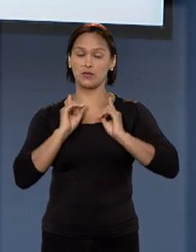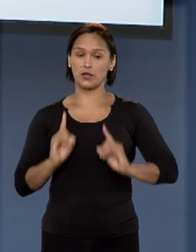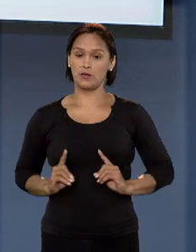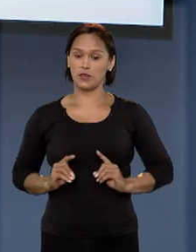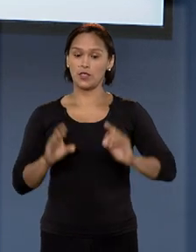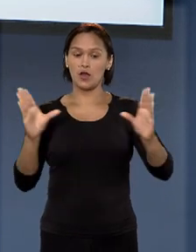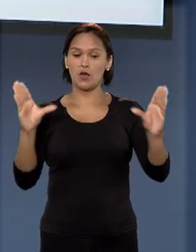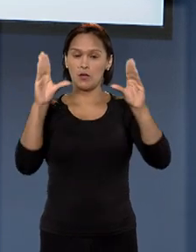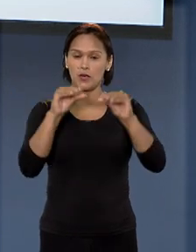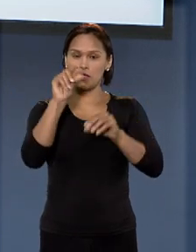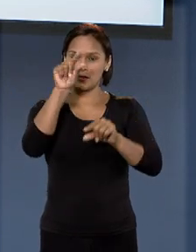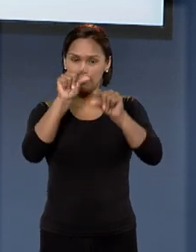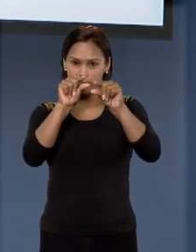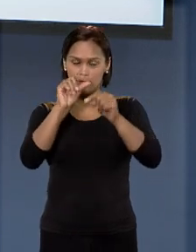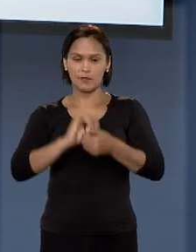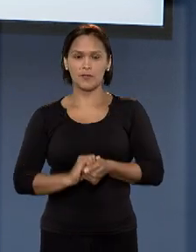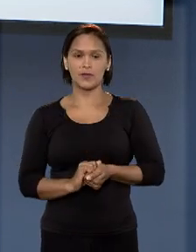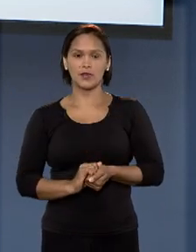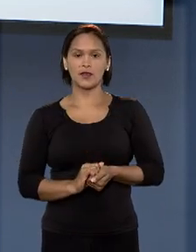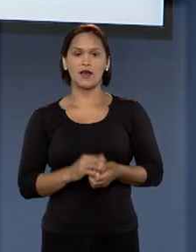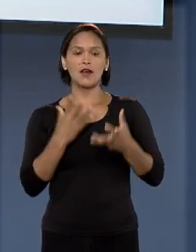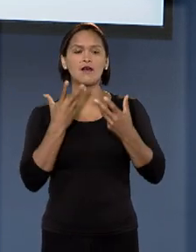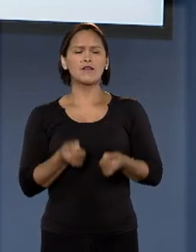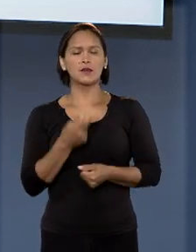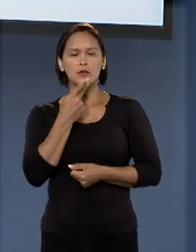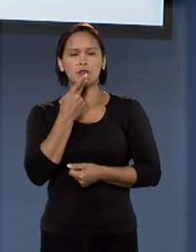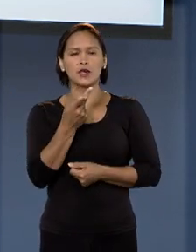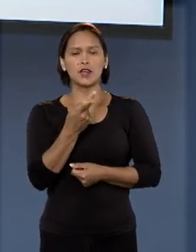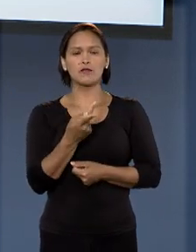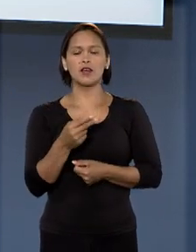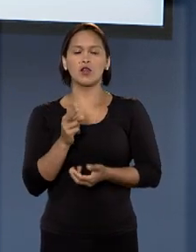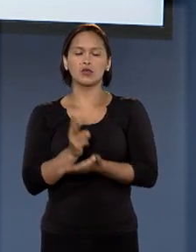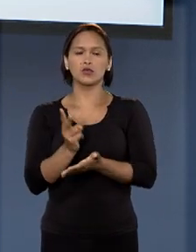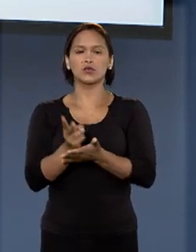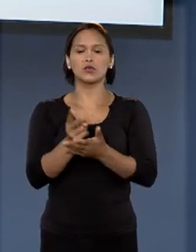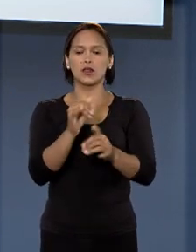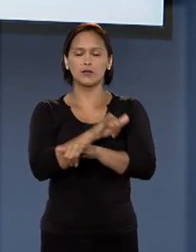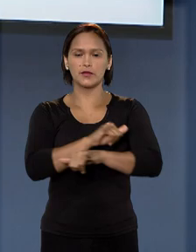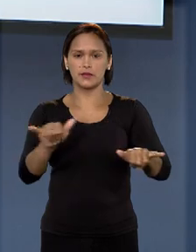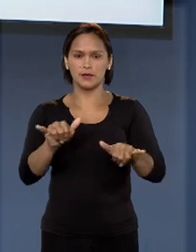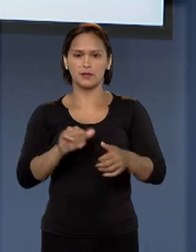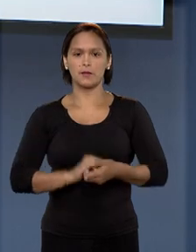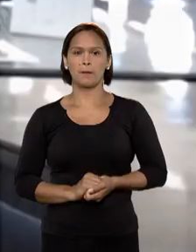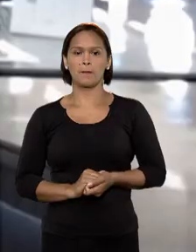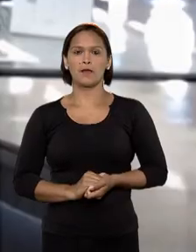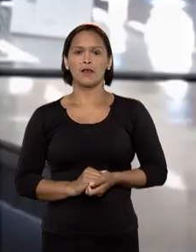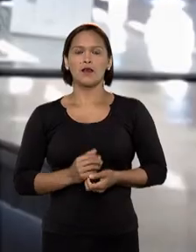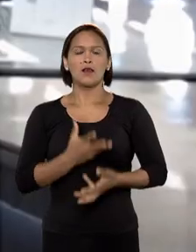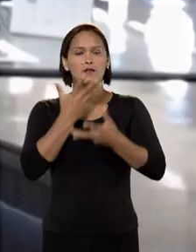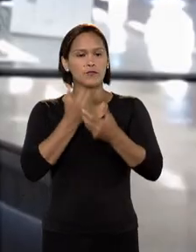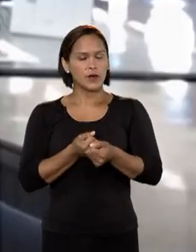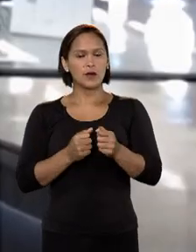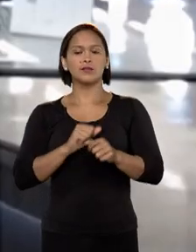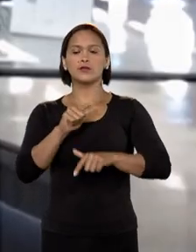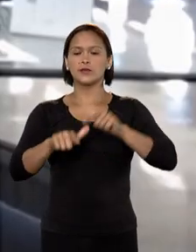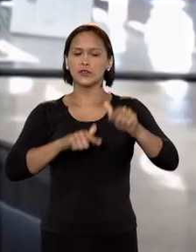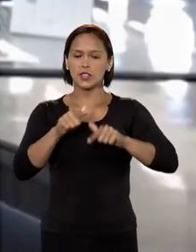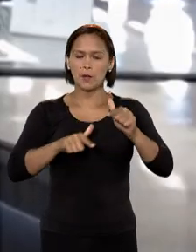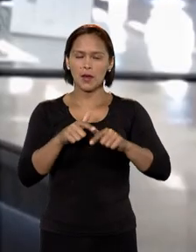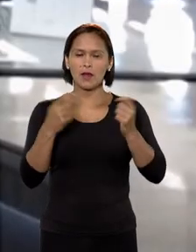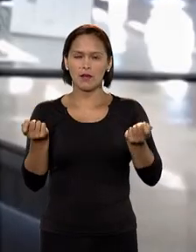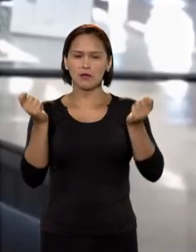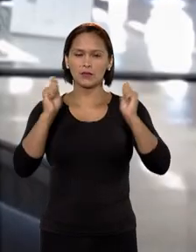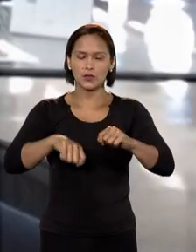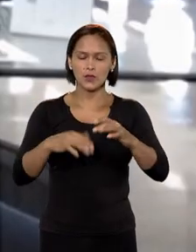ou mobilidade reduzida. Vamos ver o que ele disse durante o evento de lançamento. Vamos exercitar a nossa